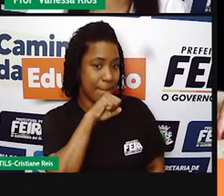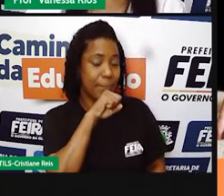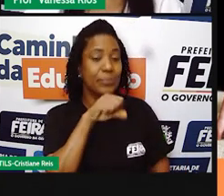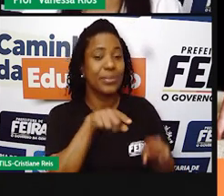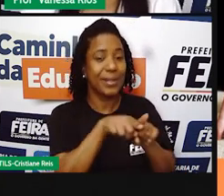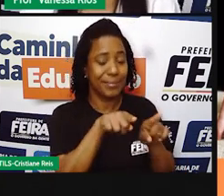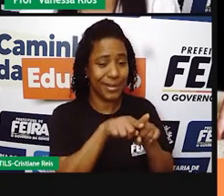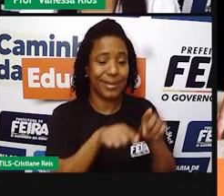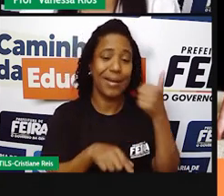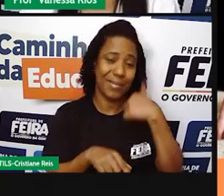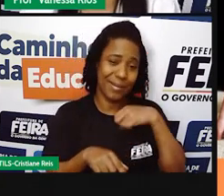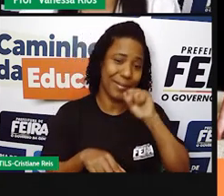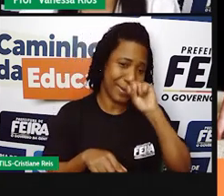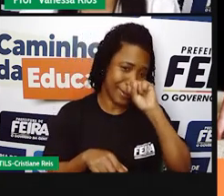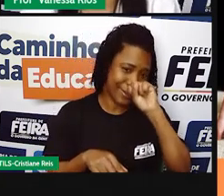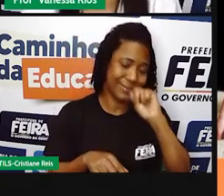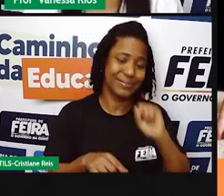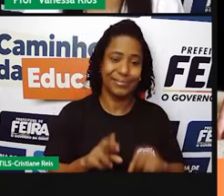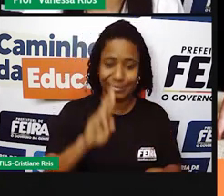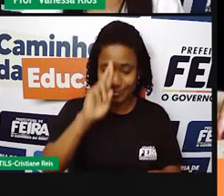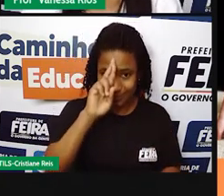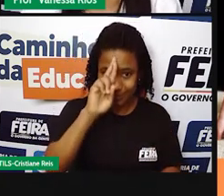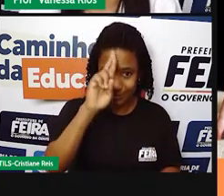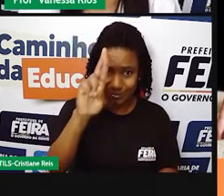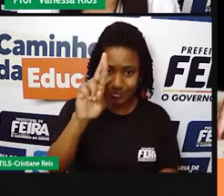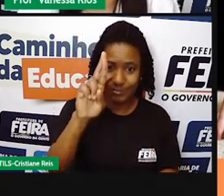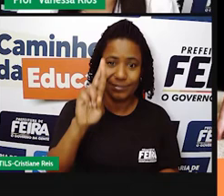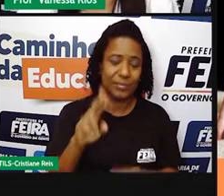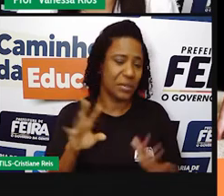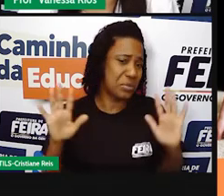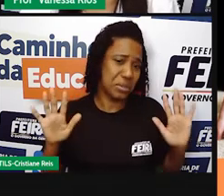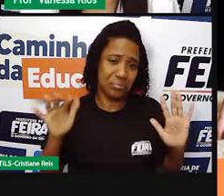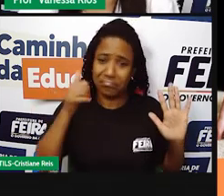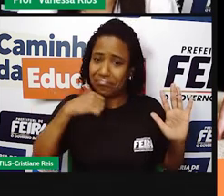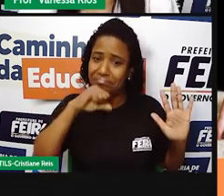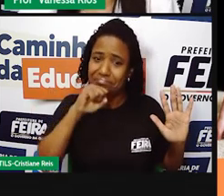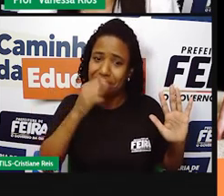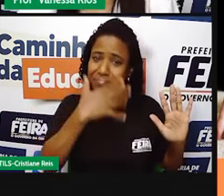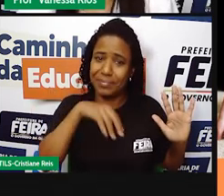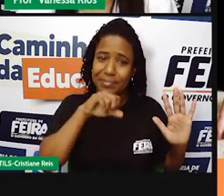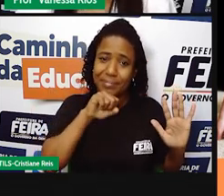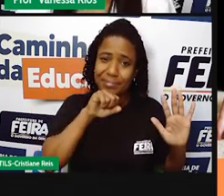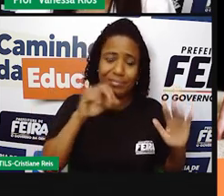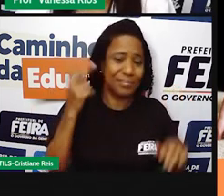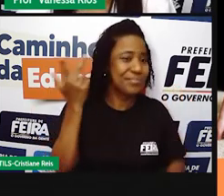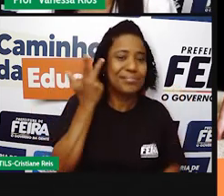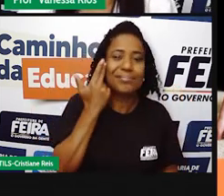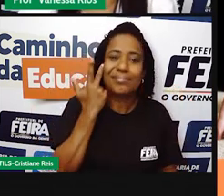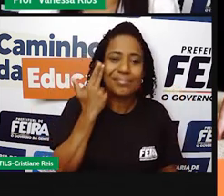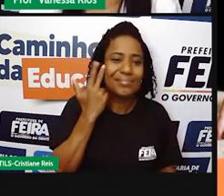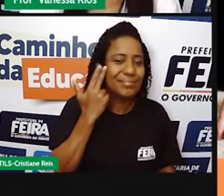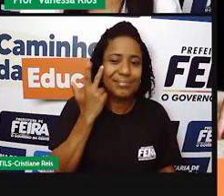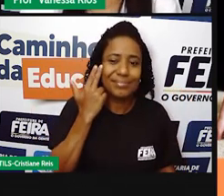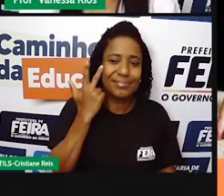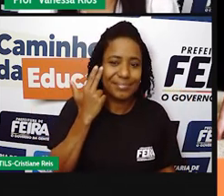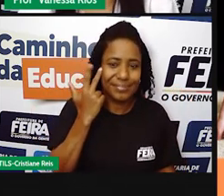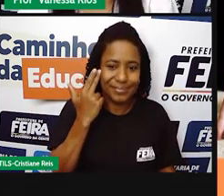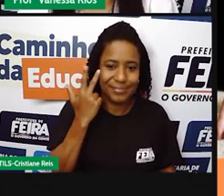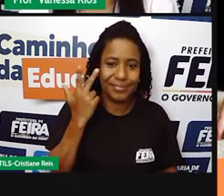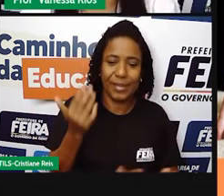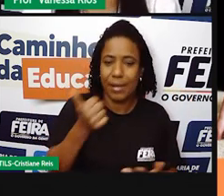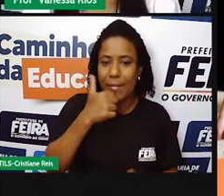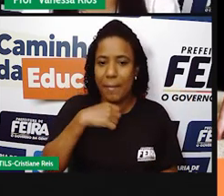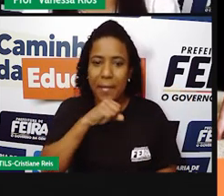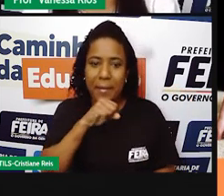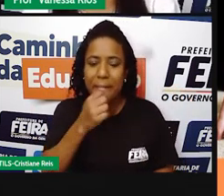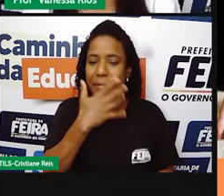destinada a pertencente nenhum, né? Da família. Então, todas as pessoas ali, em relação ao pai e à